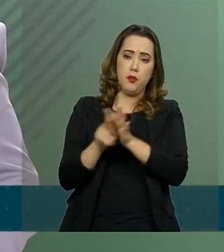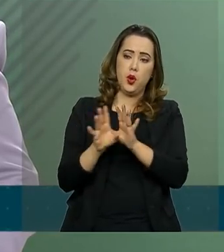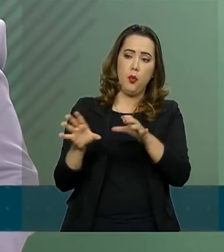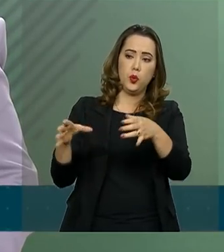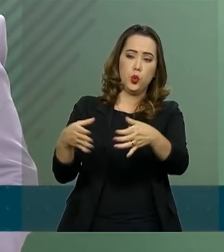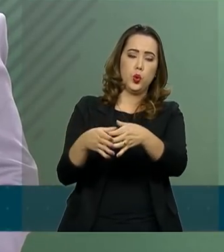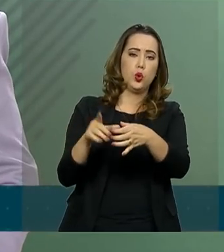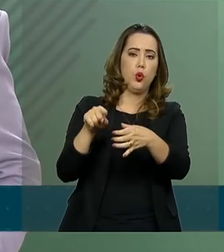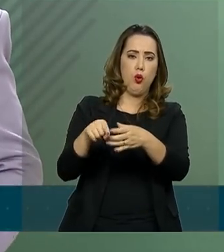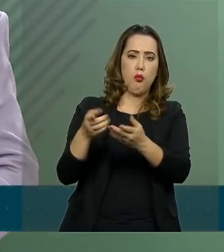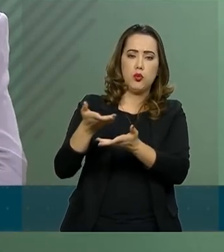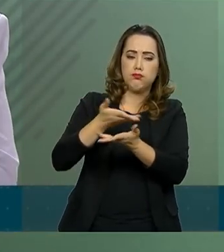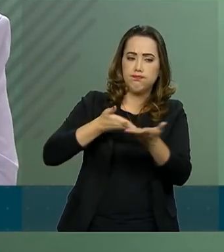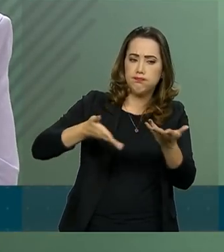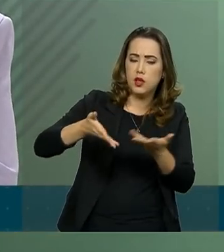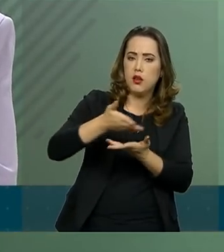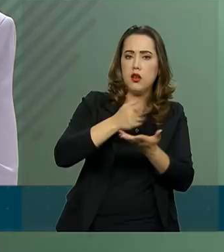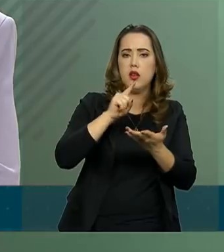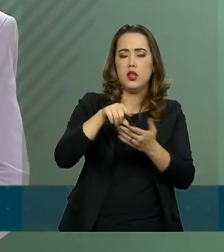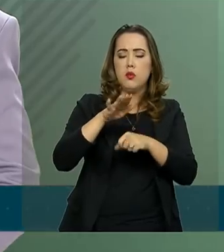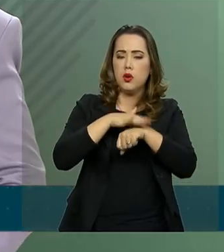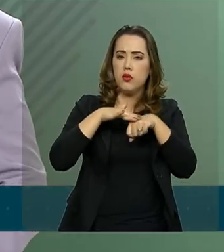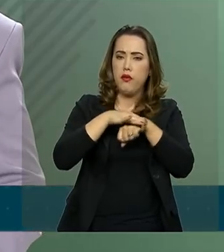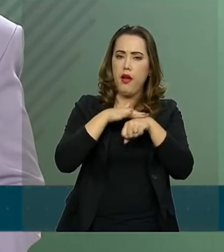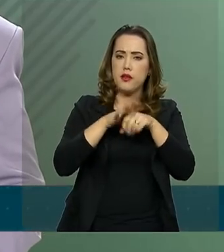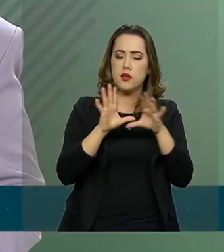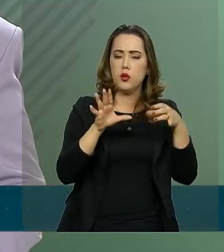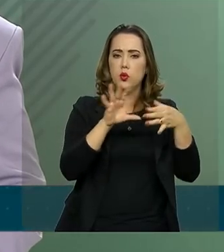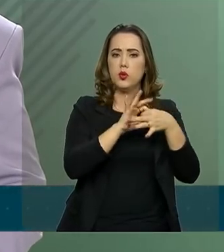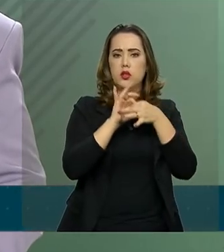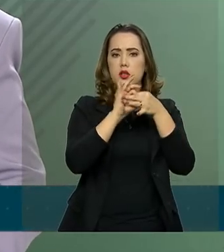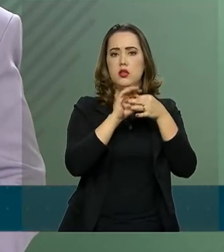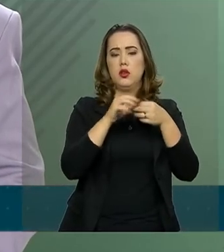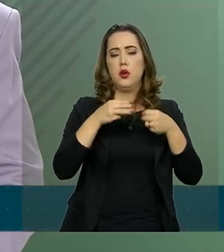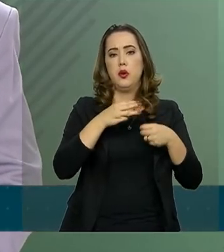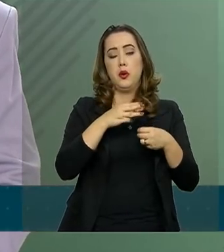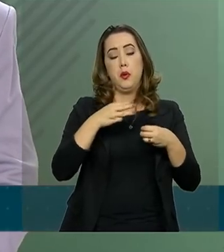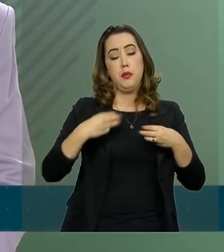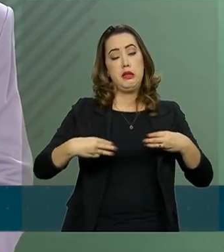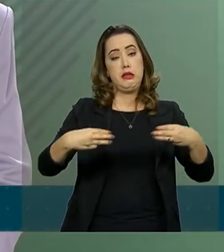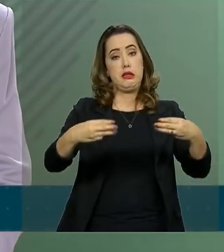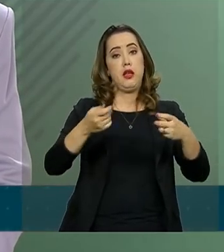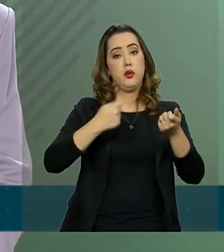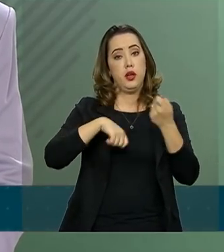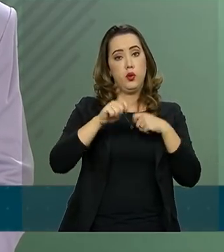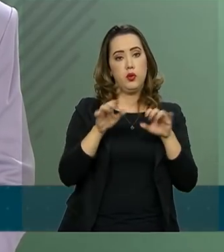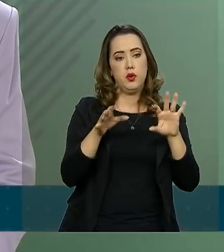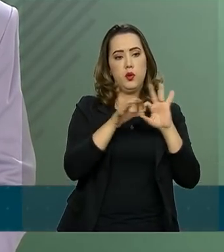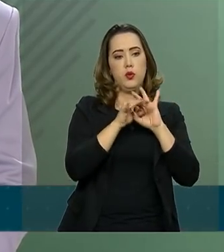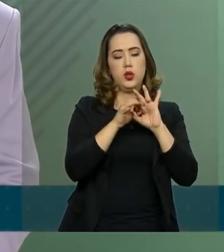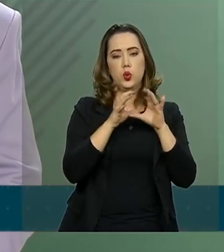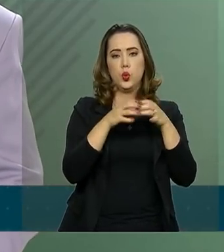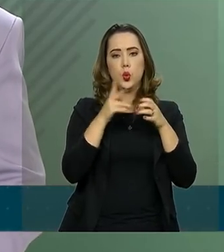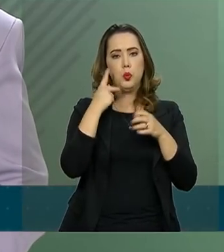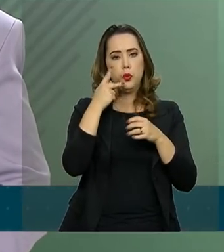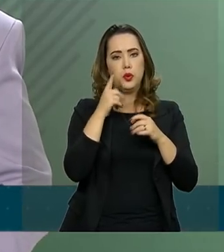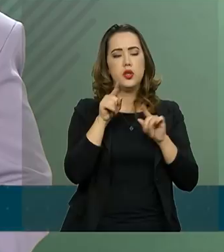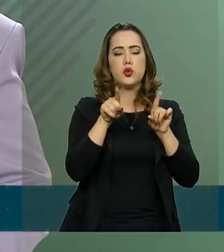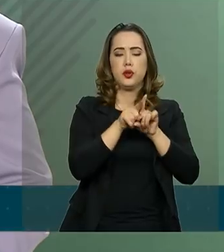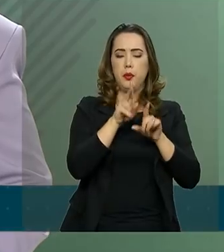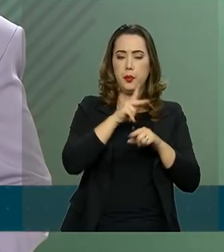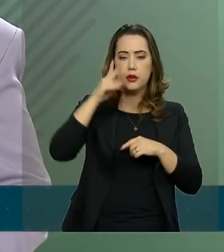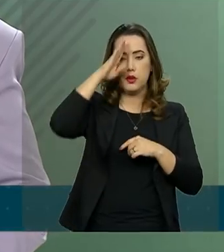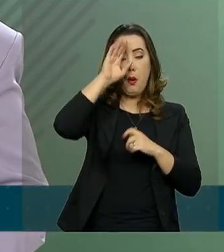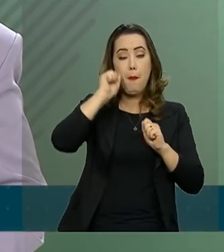dos articuladores nesse momento, que uma conversa em conjunto do Ministério da Economia com a articulação política e o presidente poderia